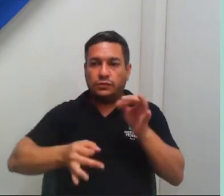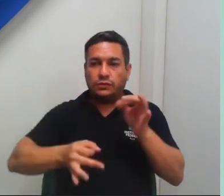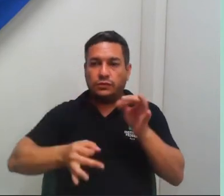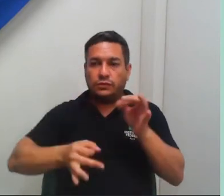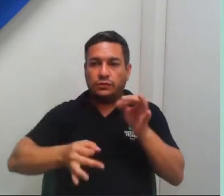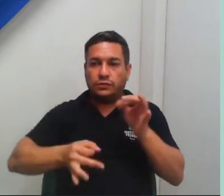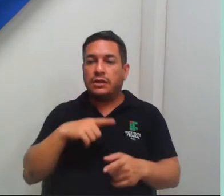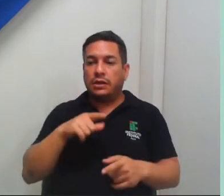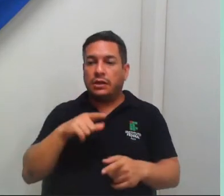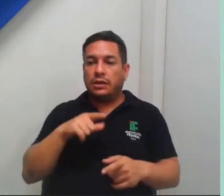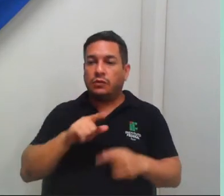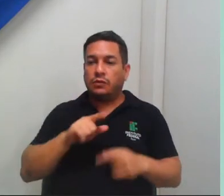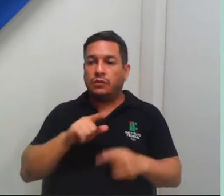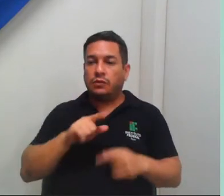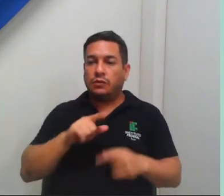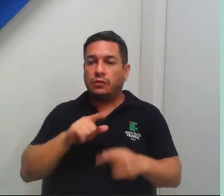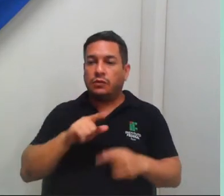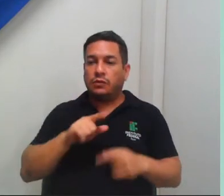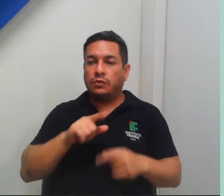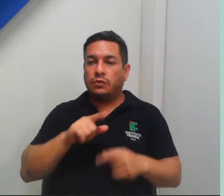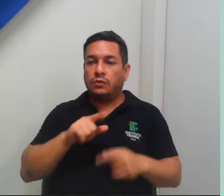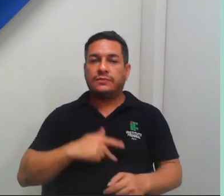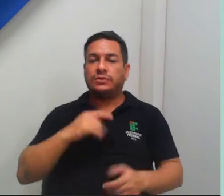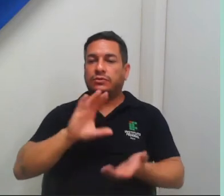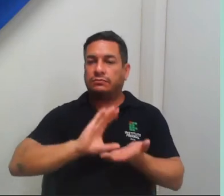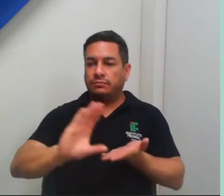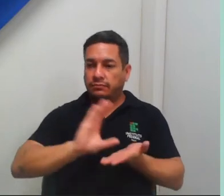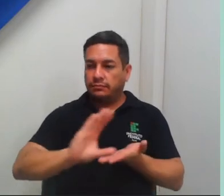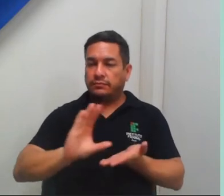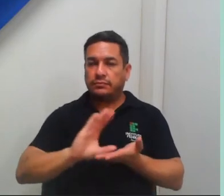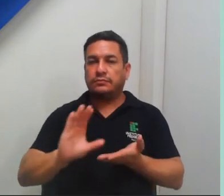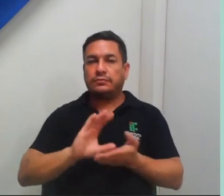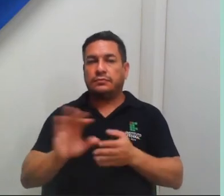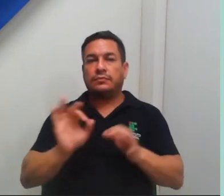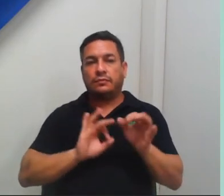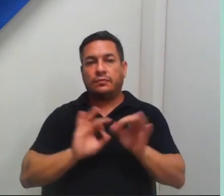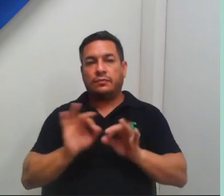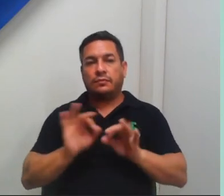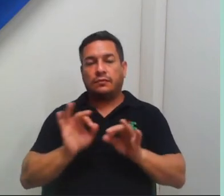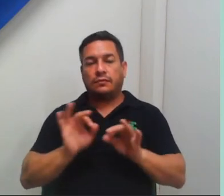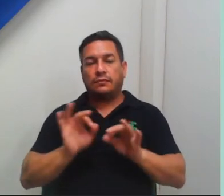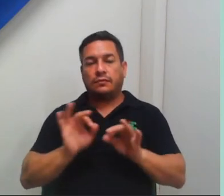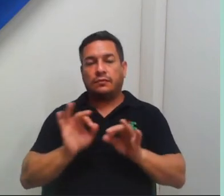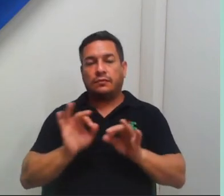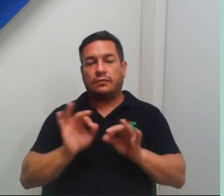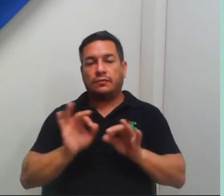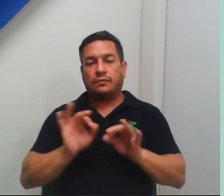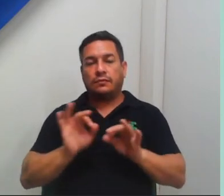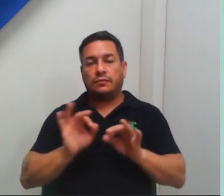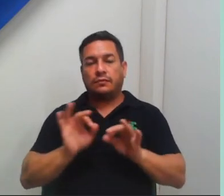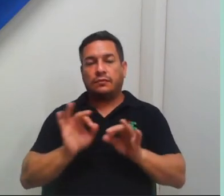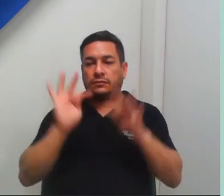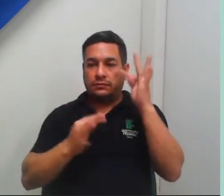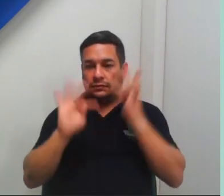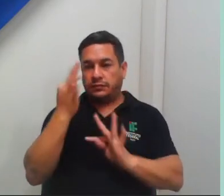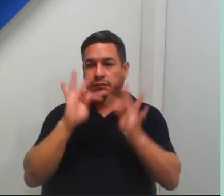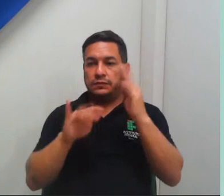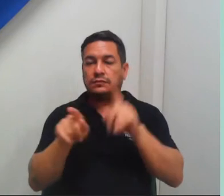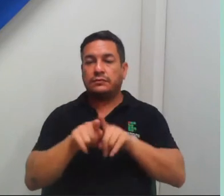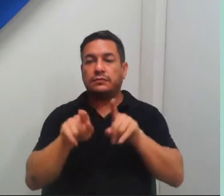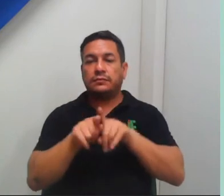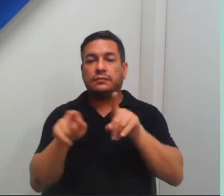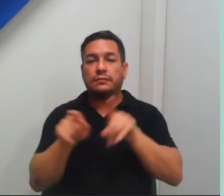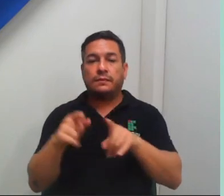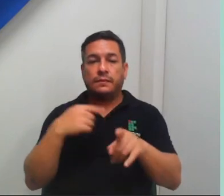no questão da, de verbas para a manutenção da ciência e tecnologia, né, dentro desse, sobretudo nesses